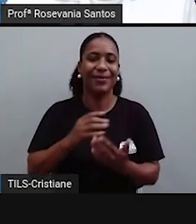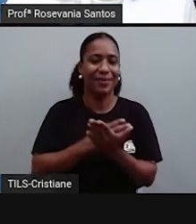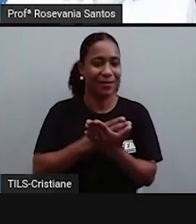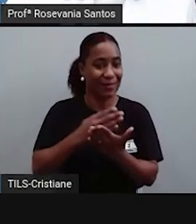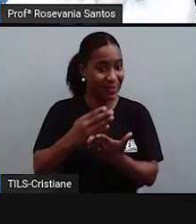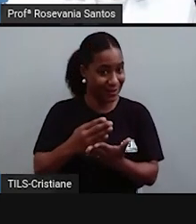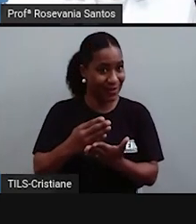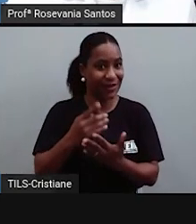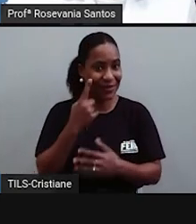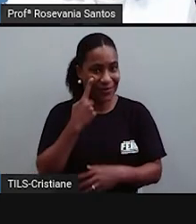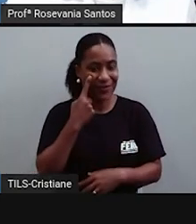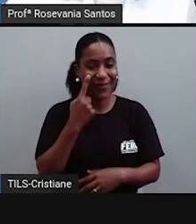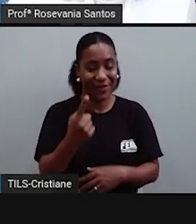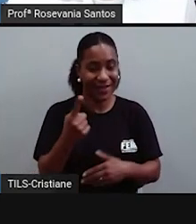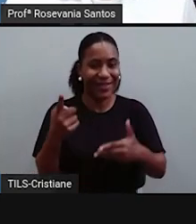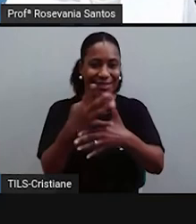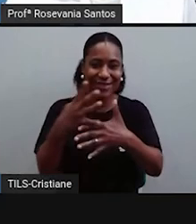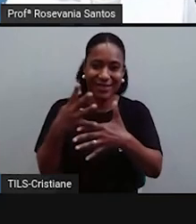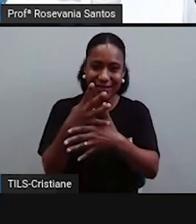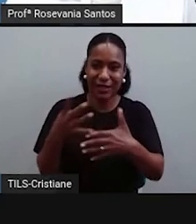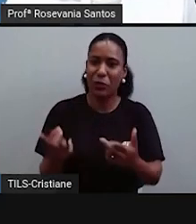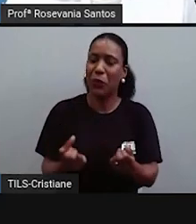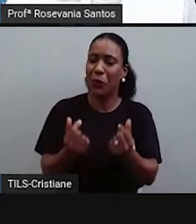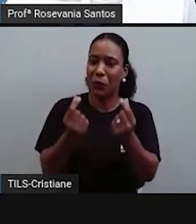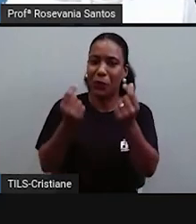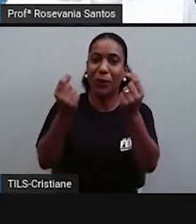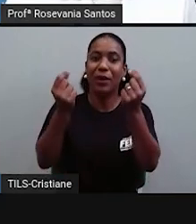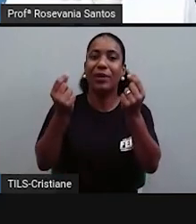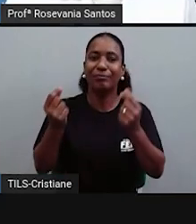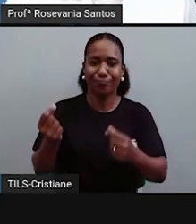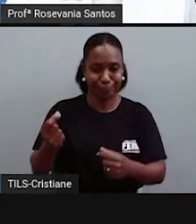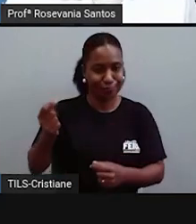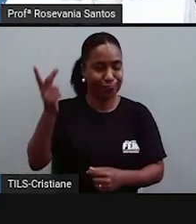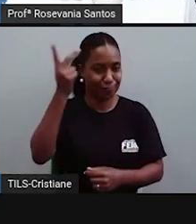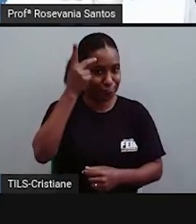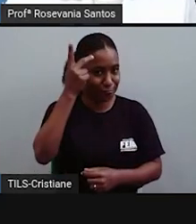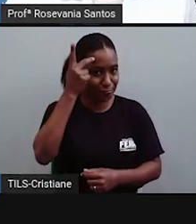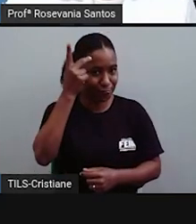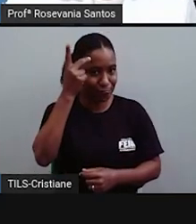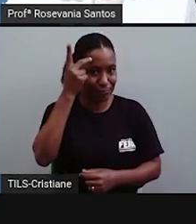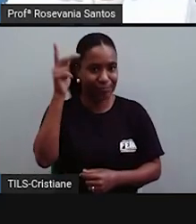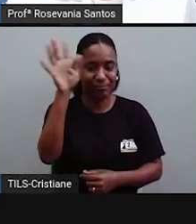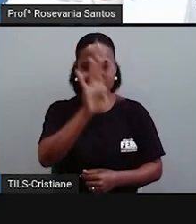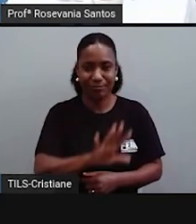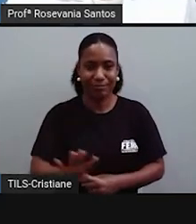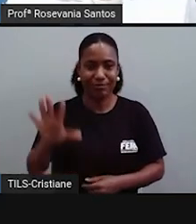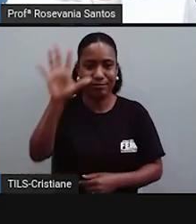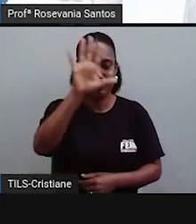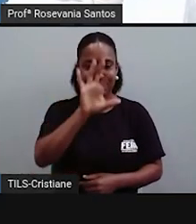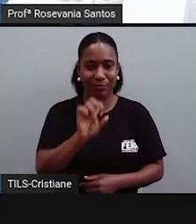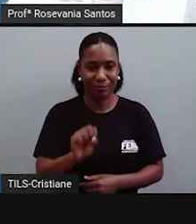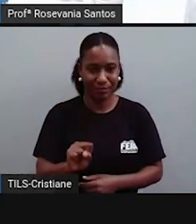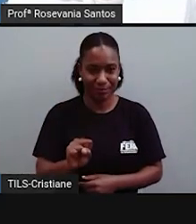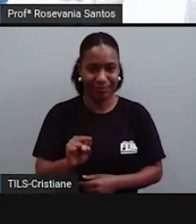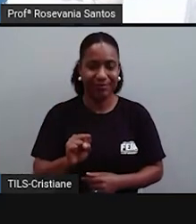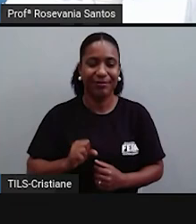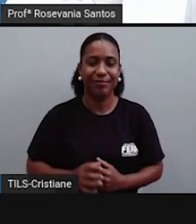observa. São as cidades mais ricas que tem no nosso país. Que ficou aqui, né? centro do país.